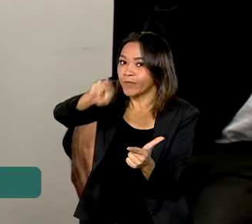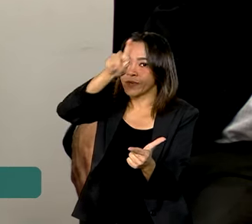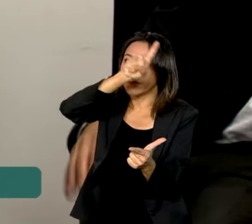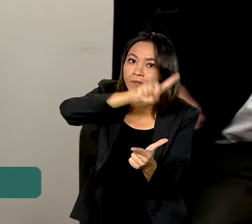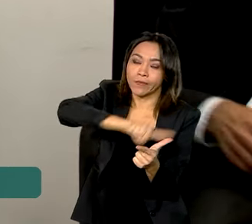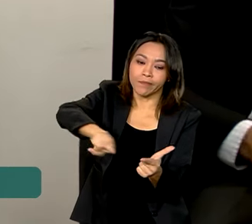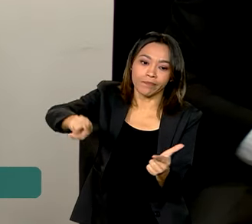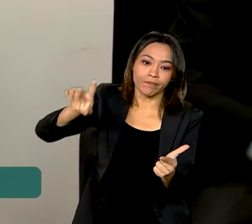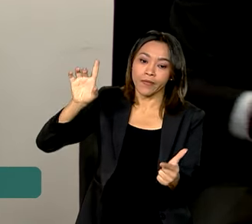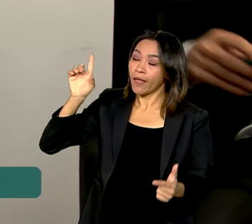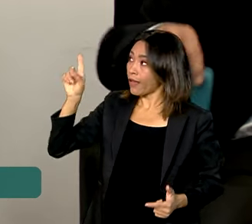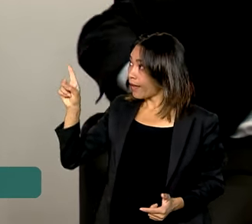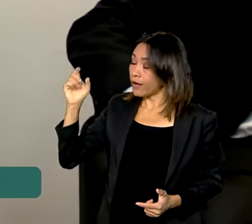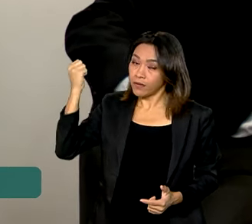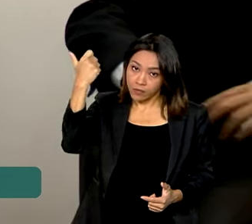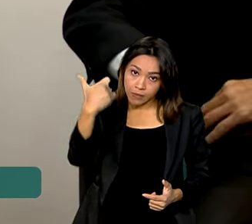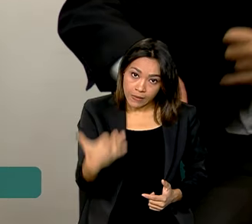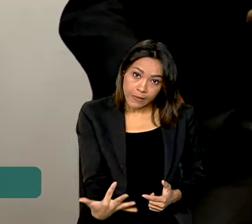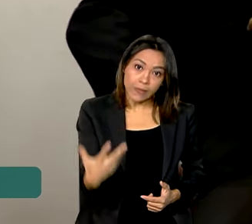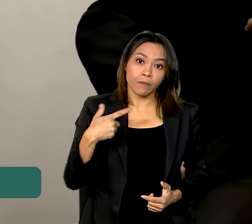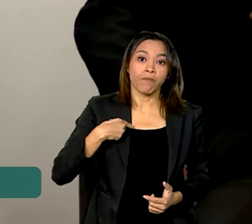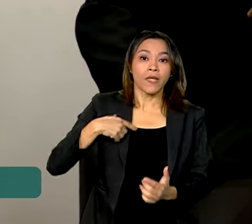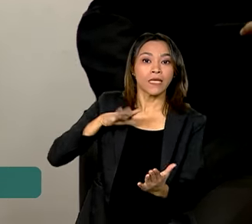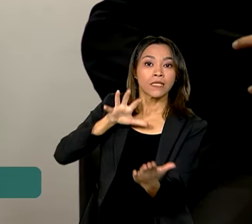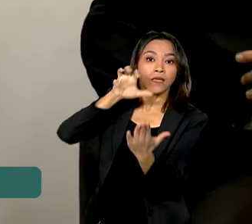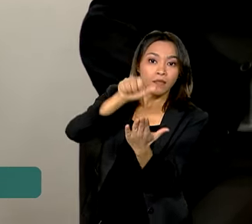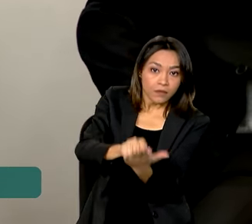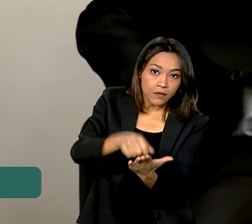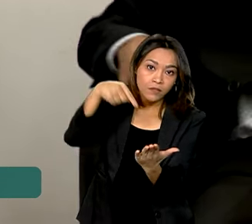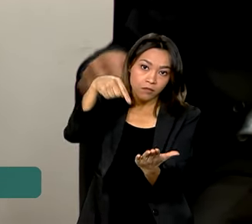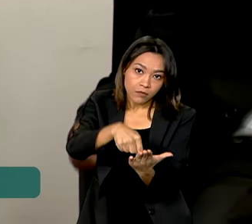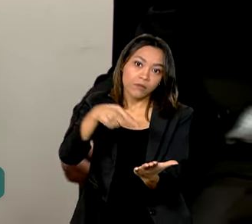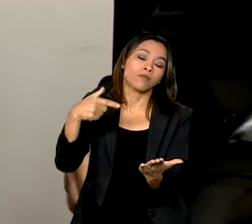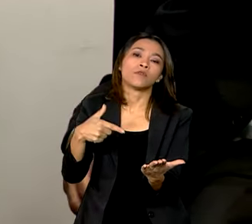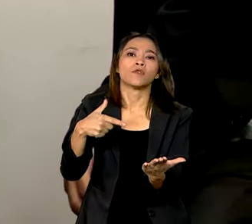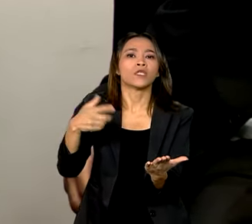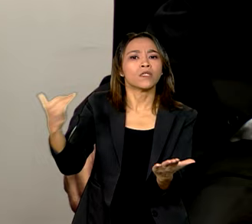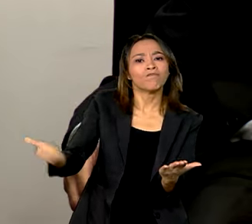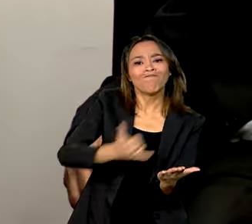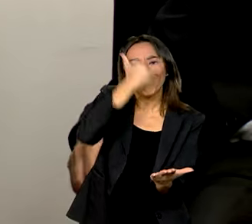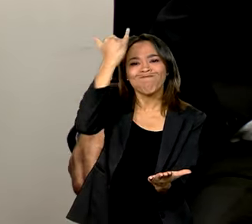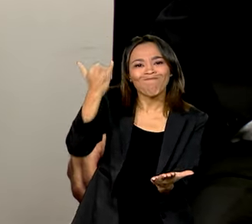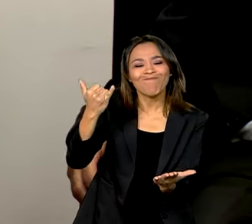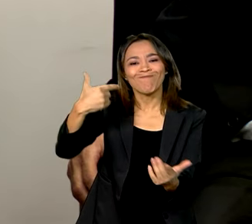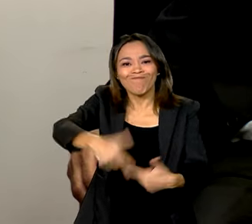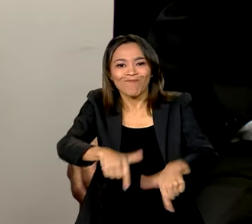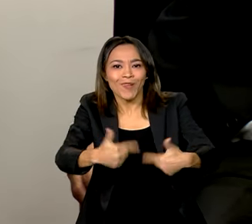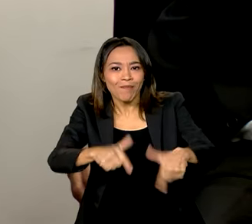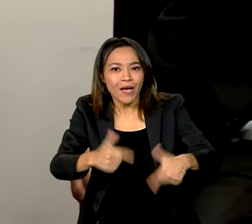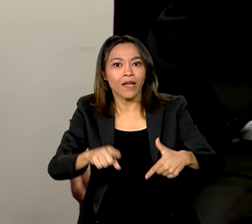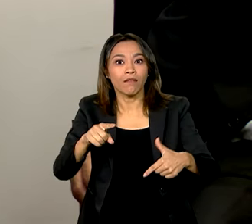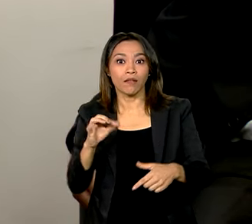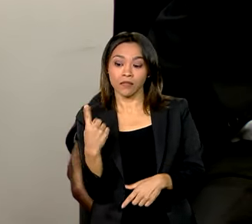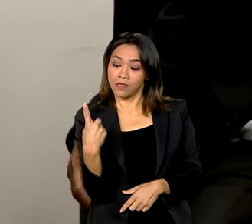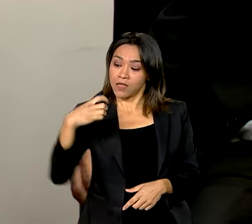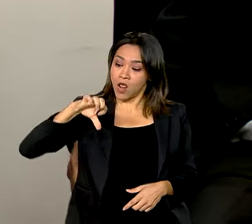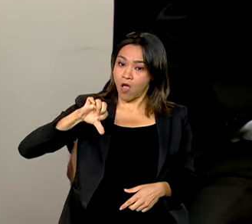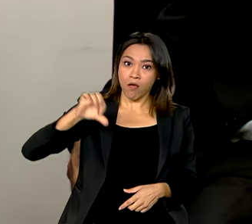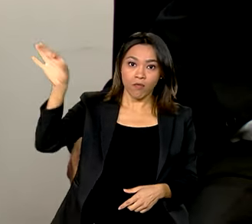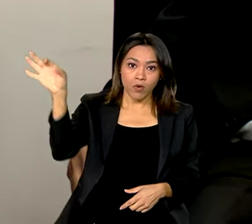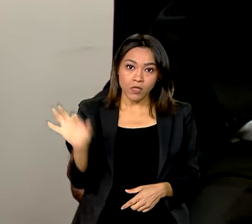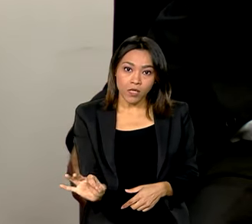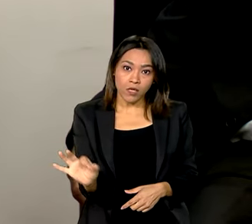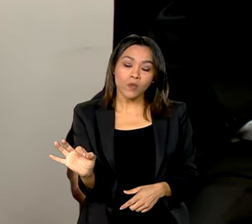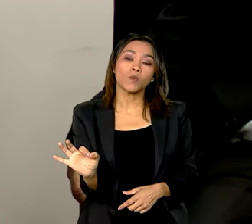subnotificação ainda alcança a ordem de 19% de